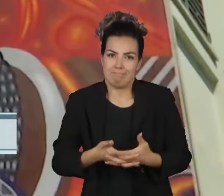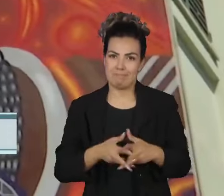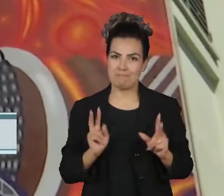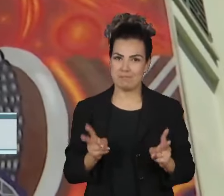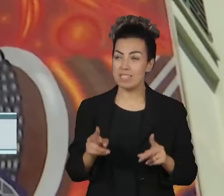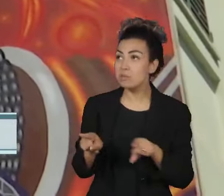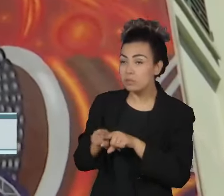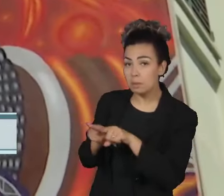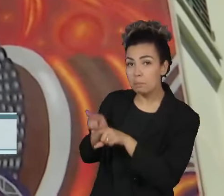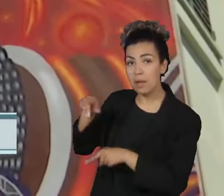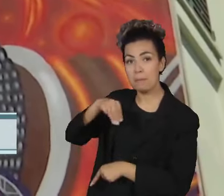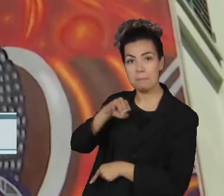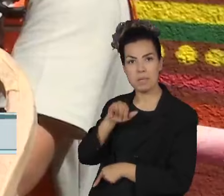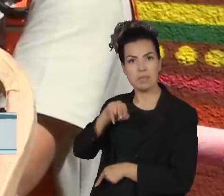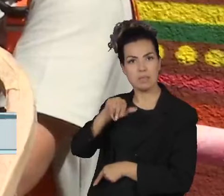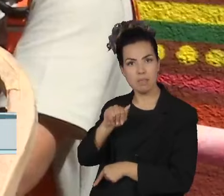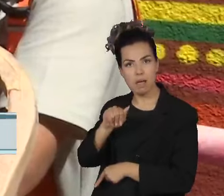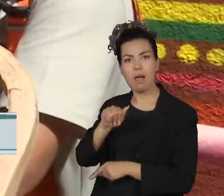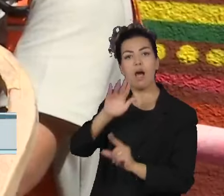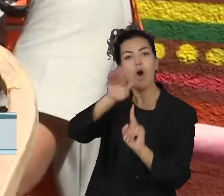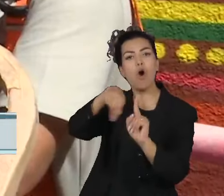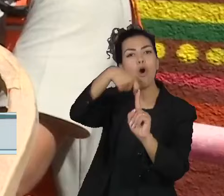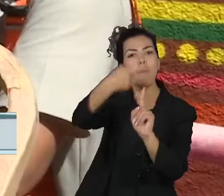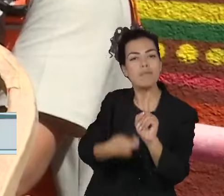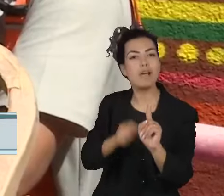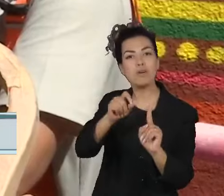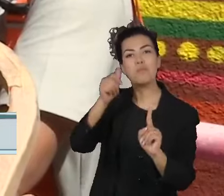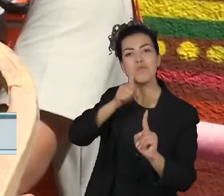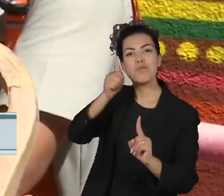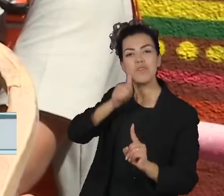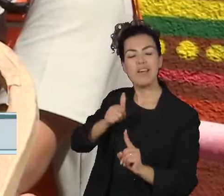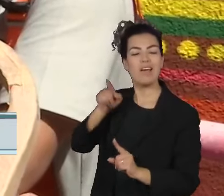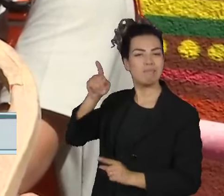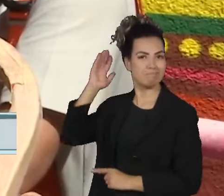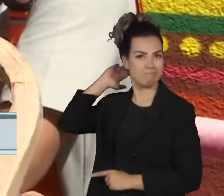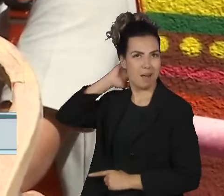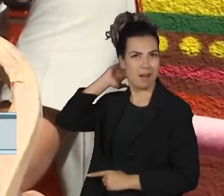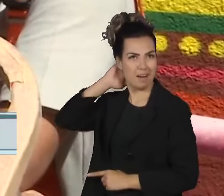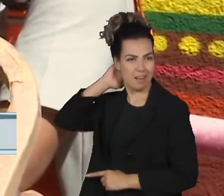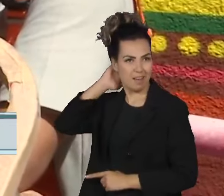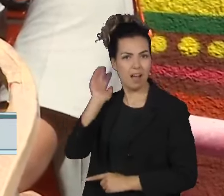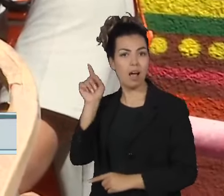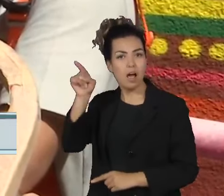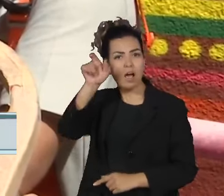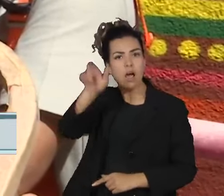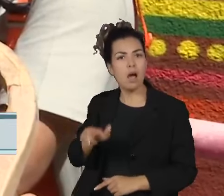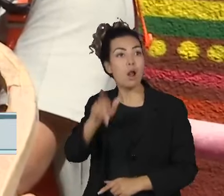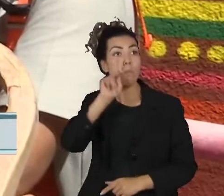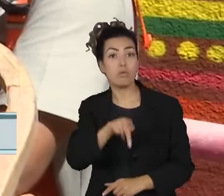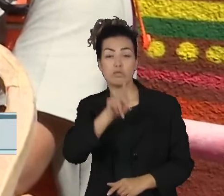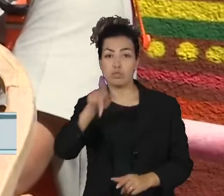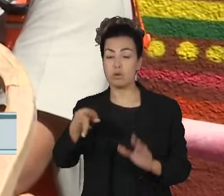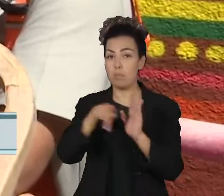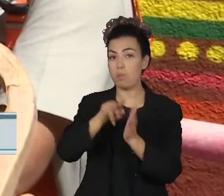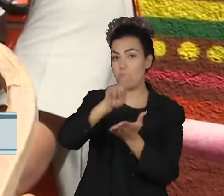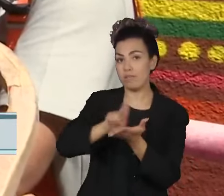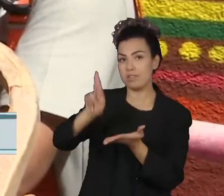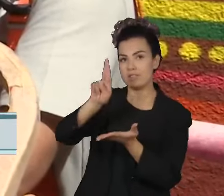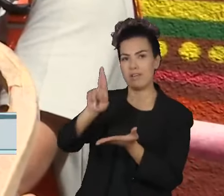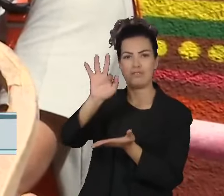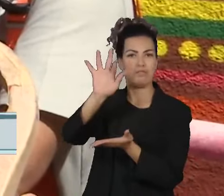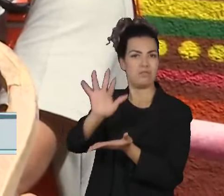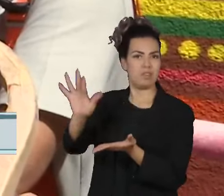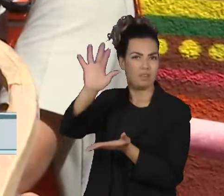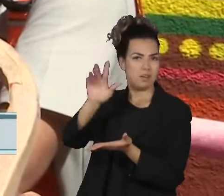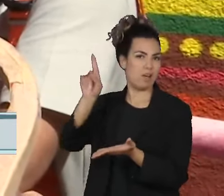personagem icônica de Belém do Pará. Esse painel é uma homenagem ao professor Azalea Amador de Deus, é uma professora da Universidade Federal do Pará, uma